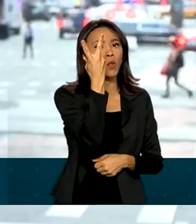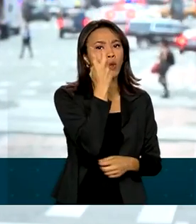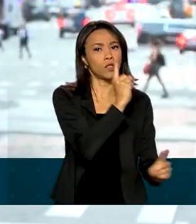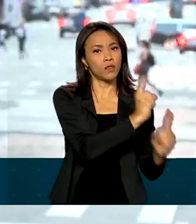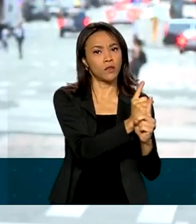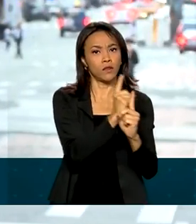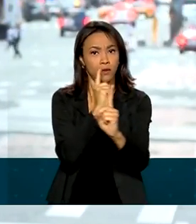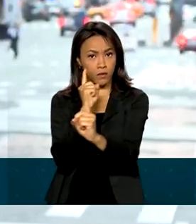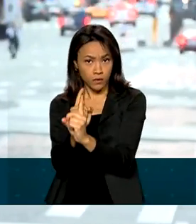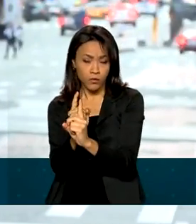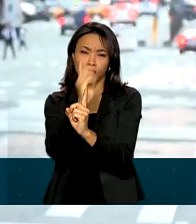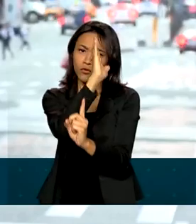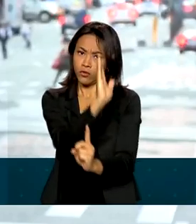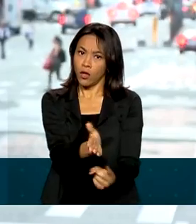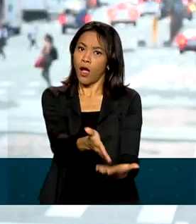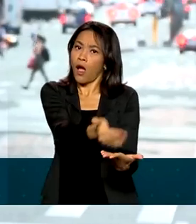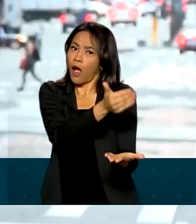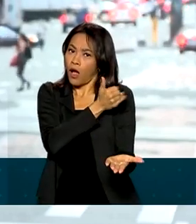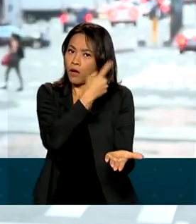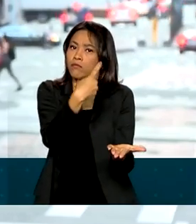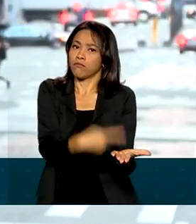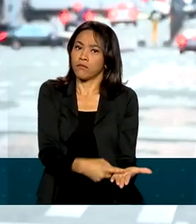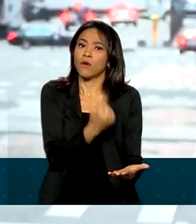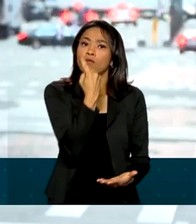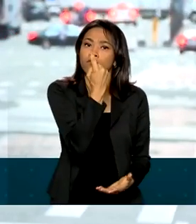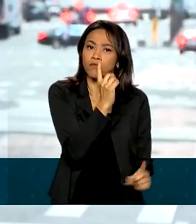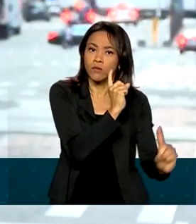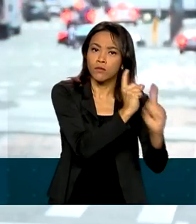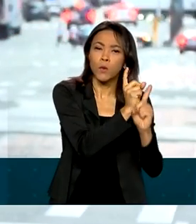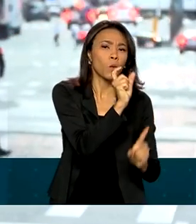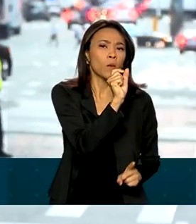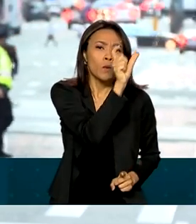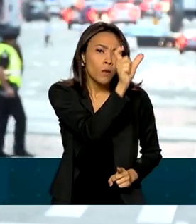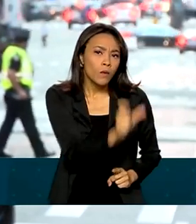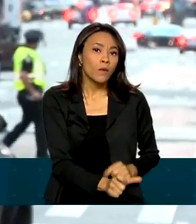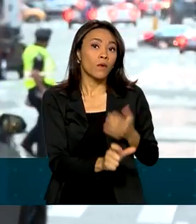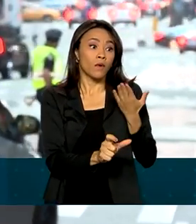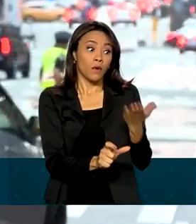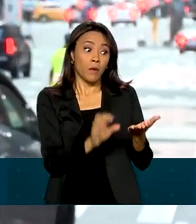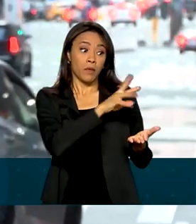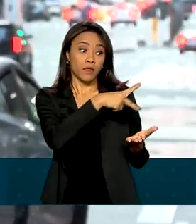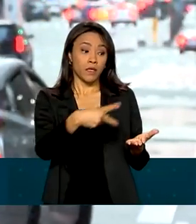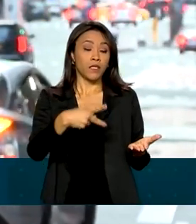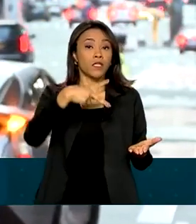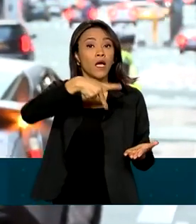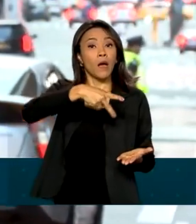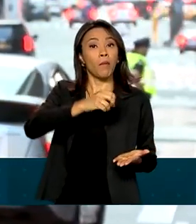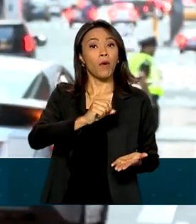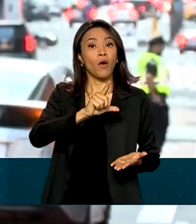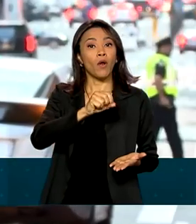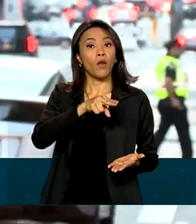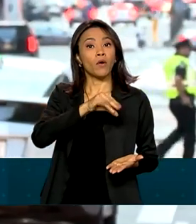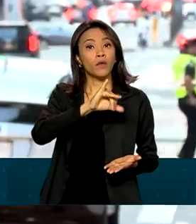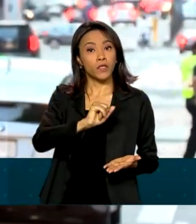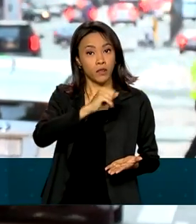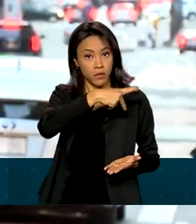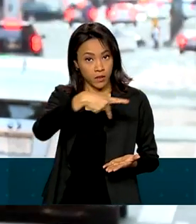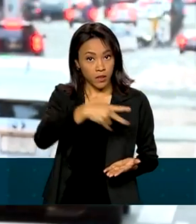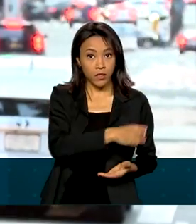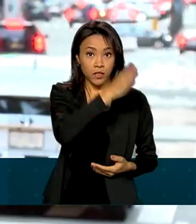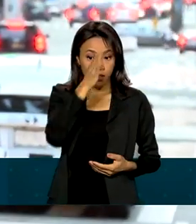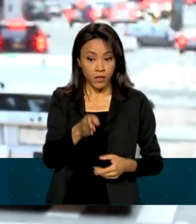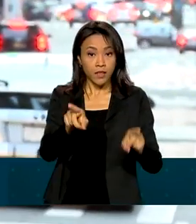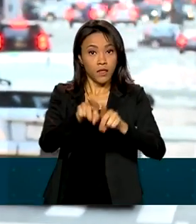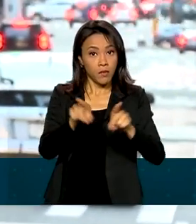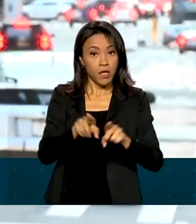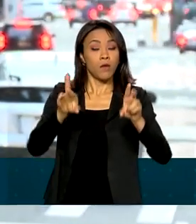encontros já marcados. Um deles com o presidente da Polônia e, na sequência, tem também uma reunião com